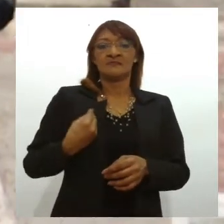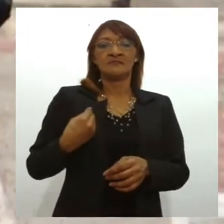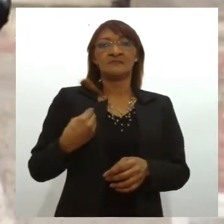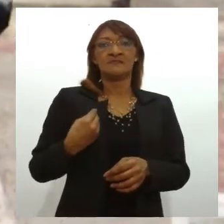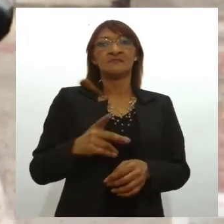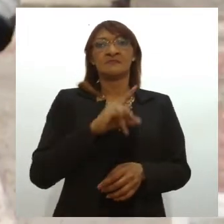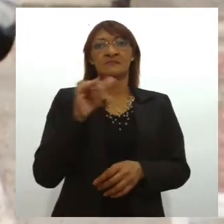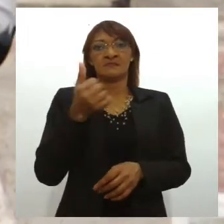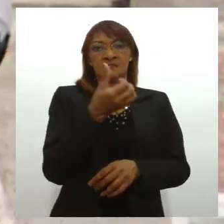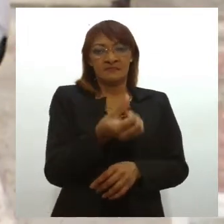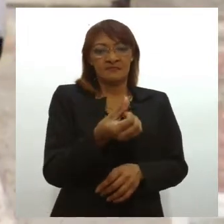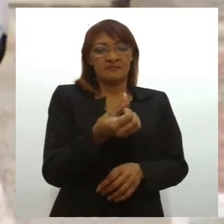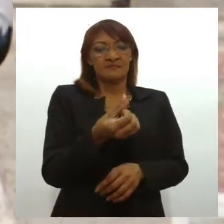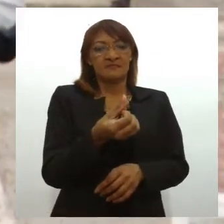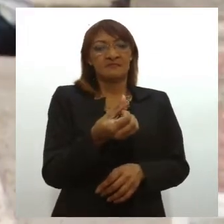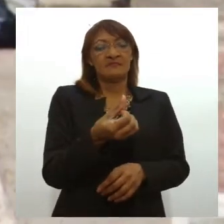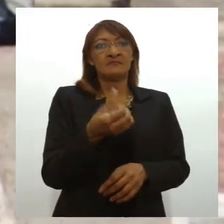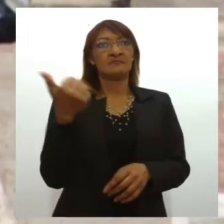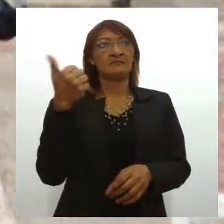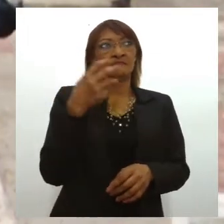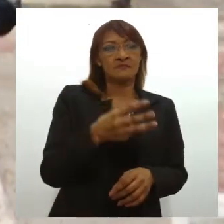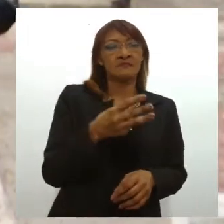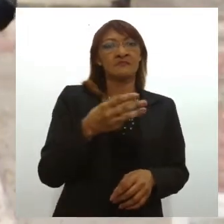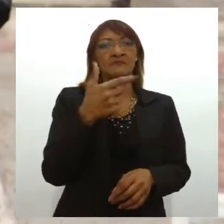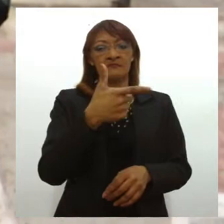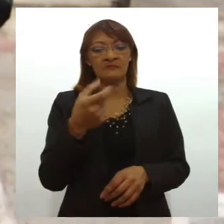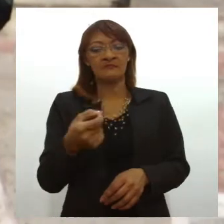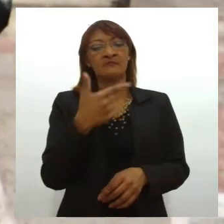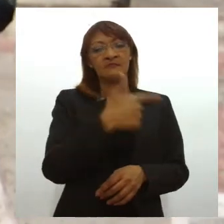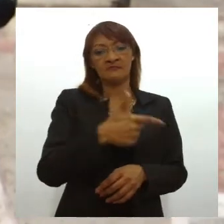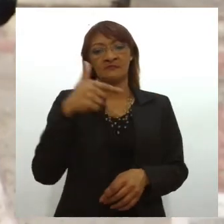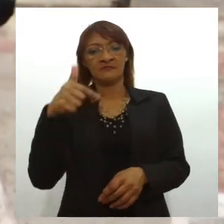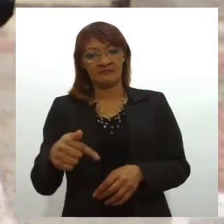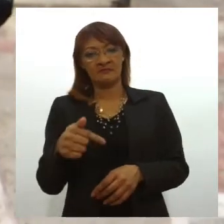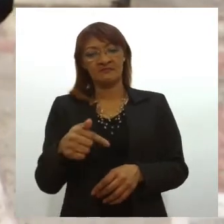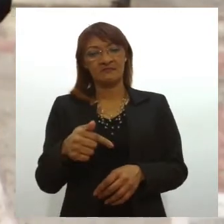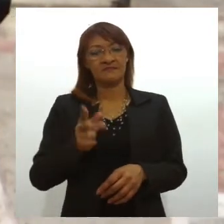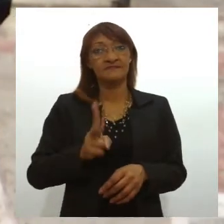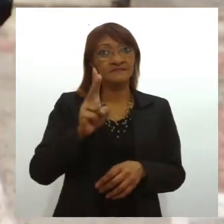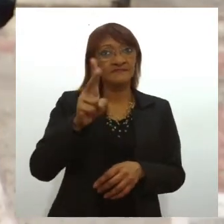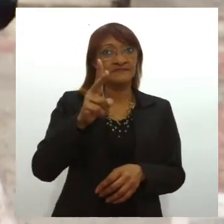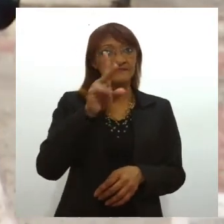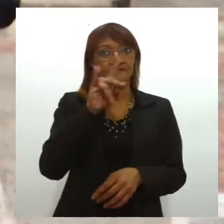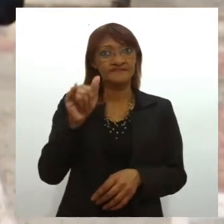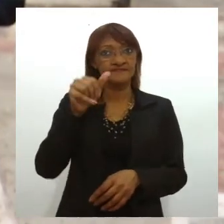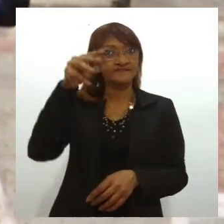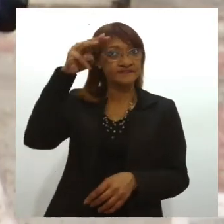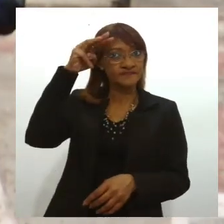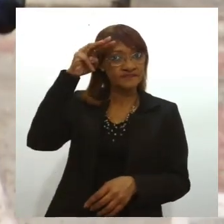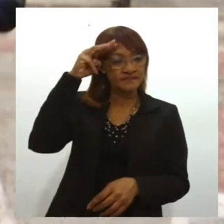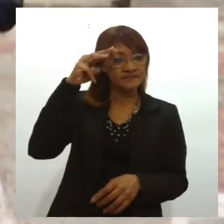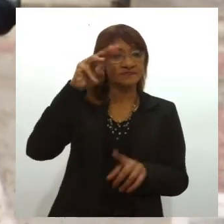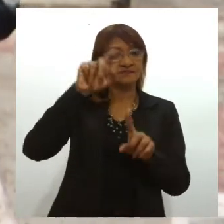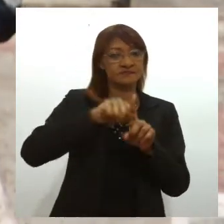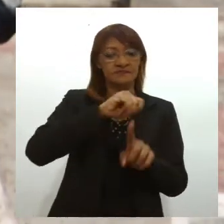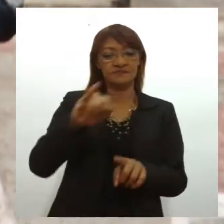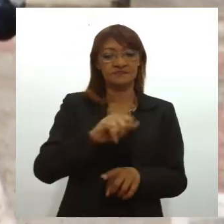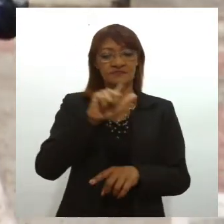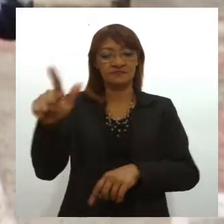6, 13, 20 e 27, todas as terças-feiras do mês de julho, às